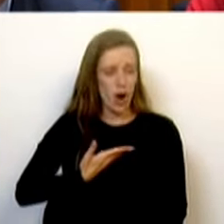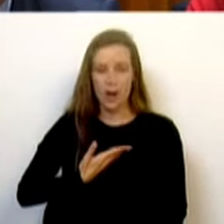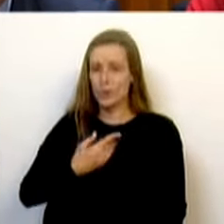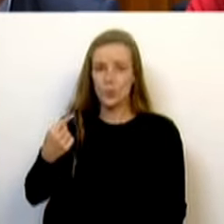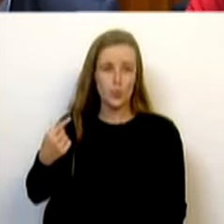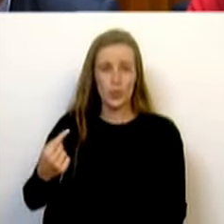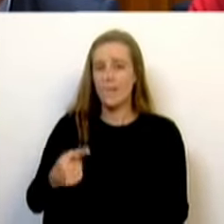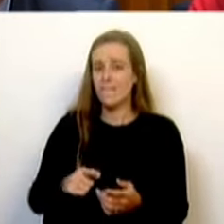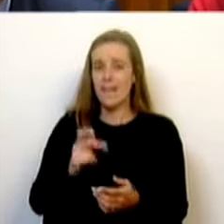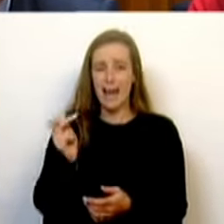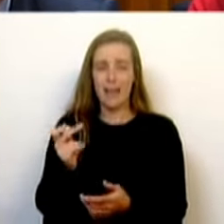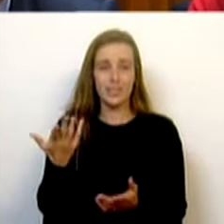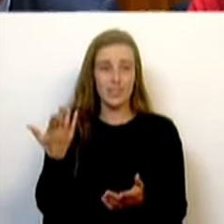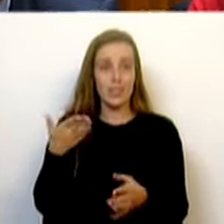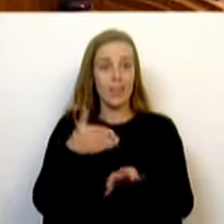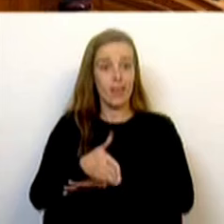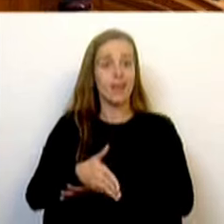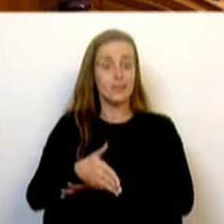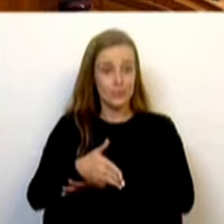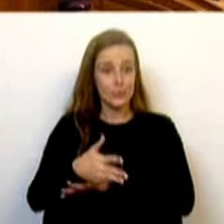atração de investimento de direto estrangeiro.